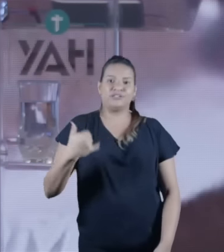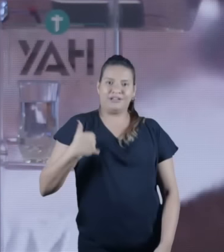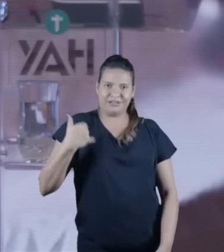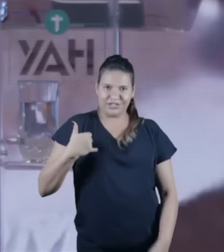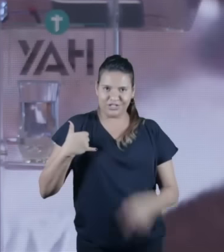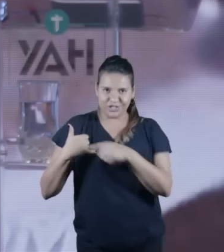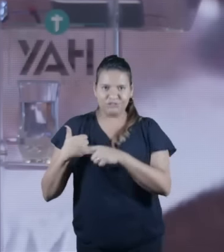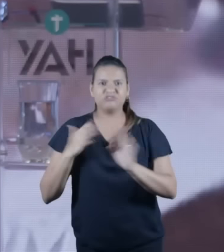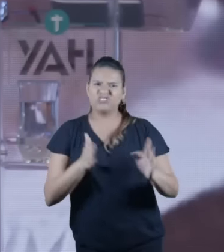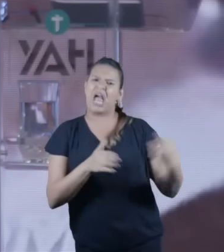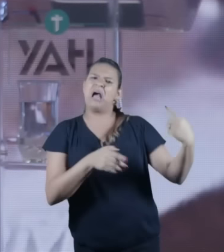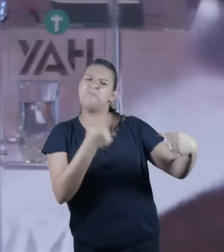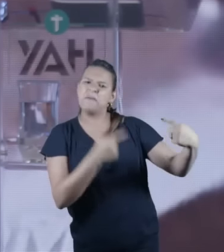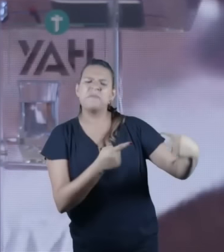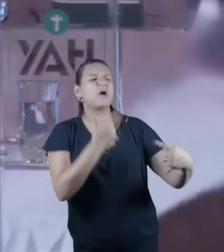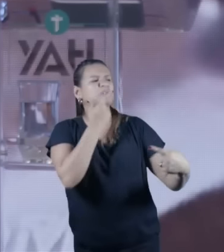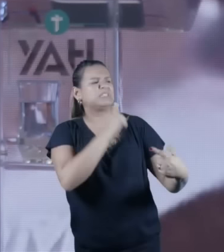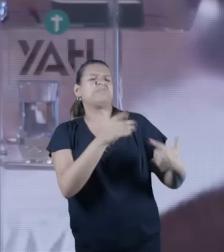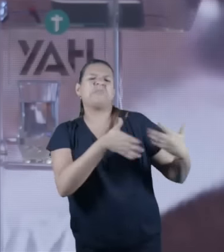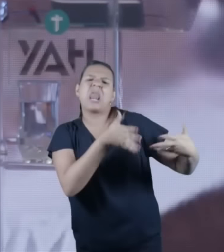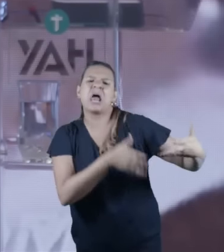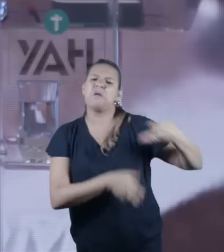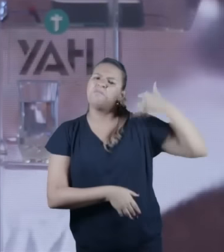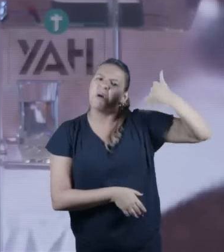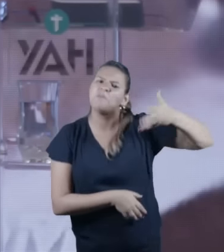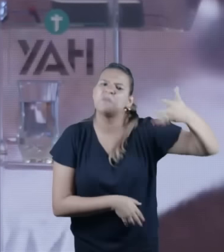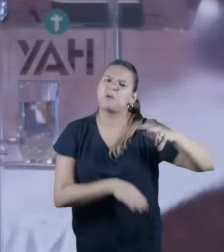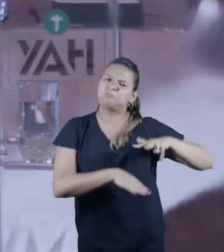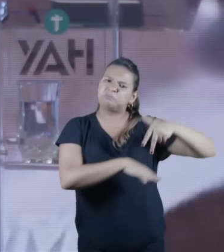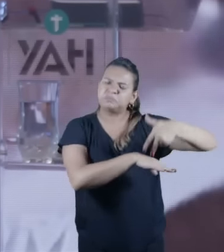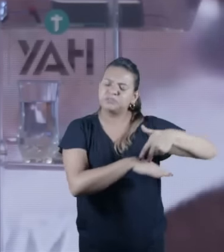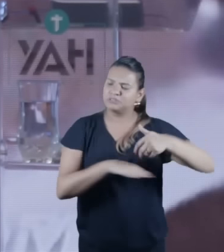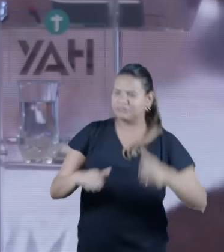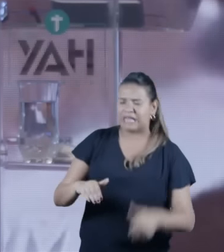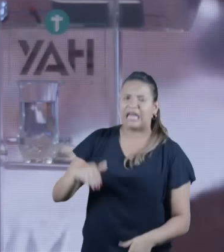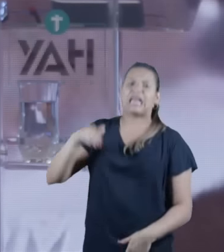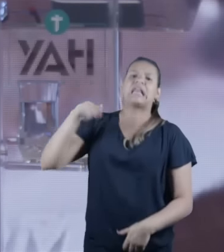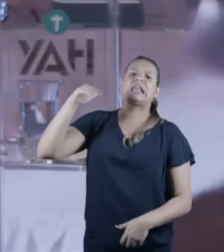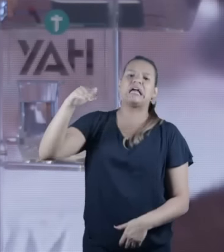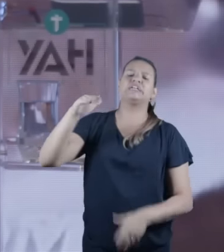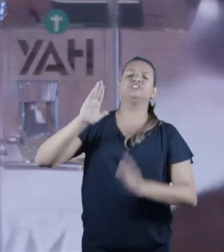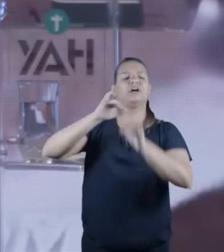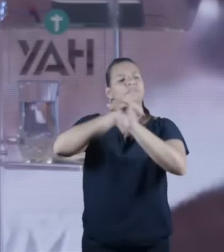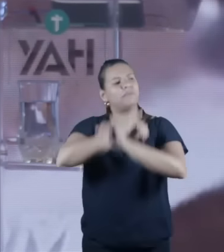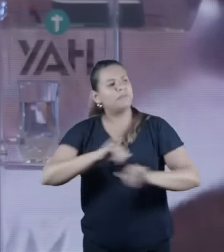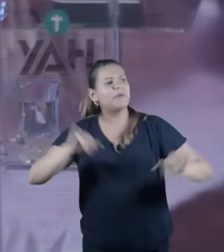Israel e até o sepulcro toda a vida dele foi uma vida judaica